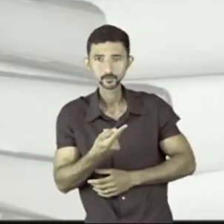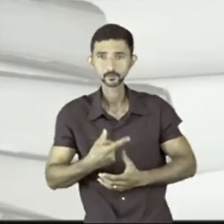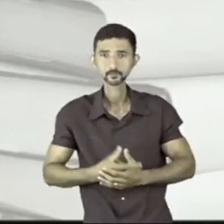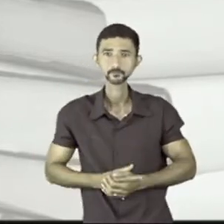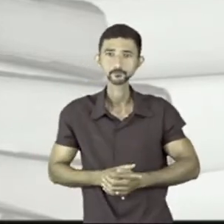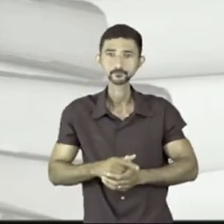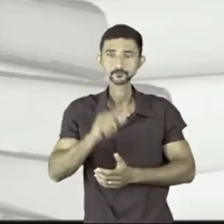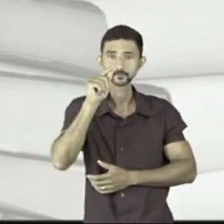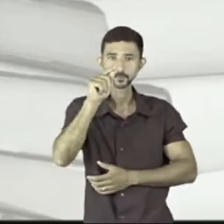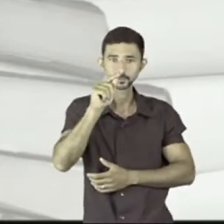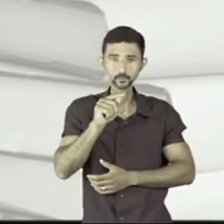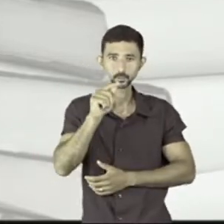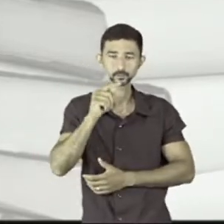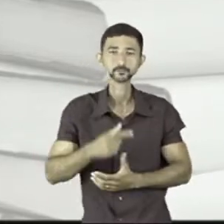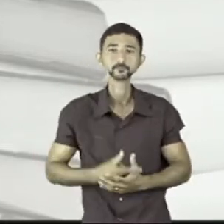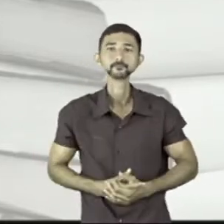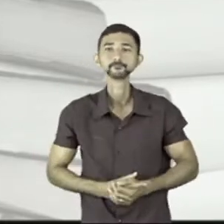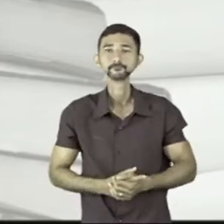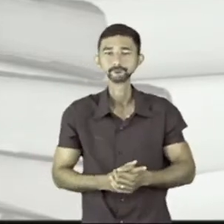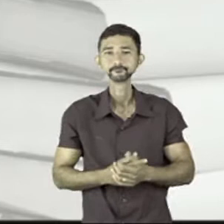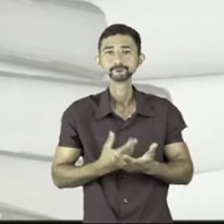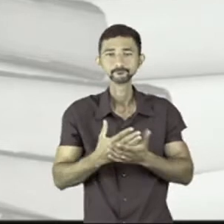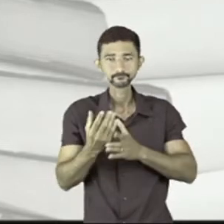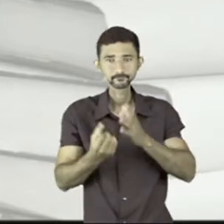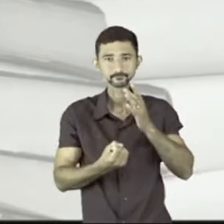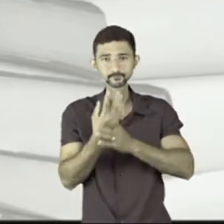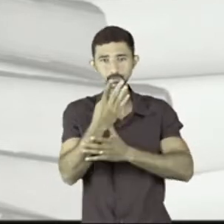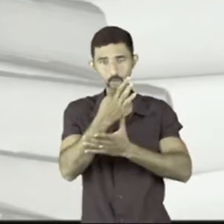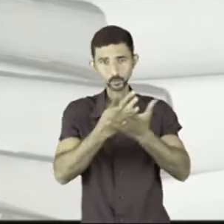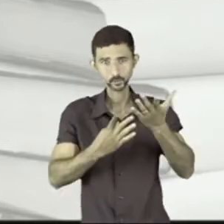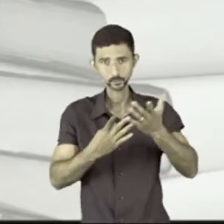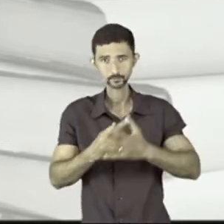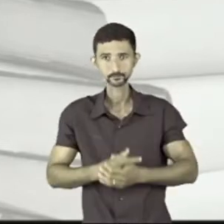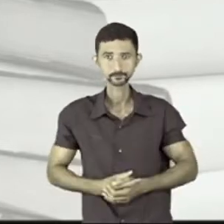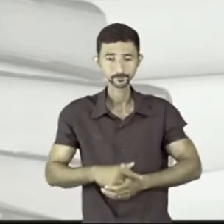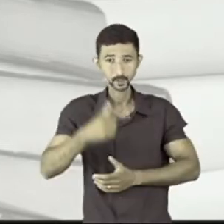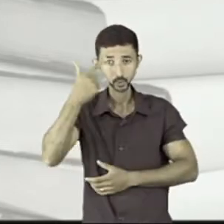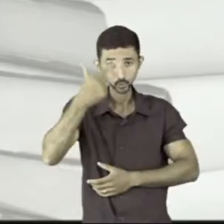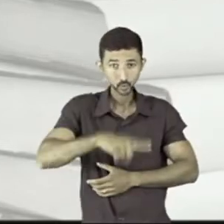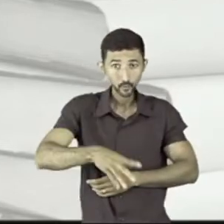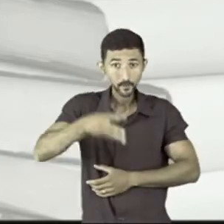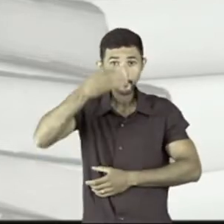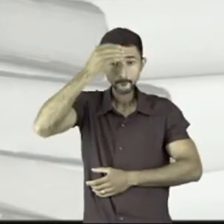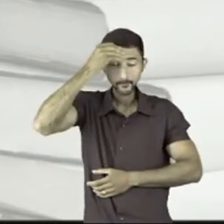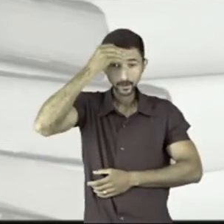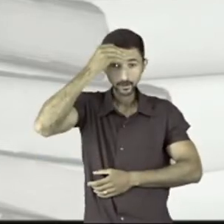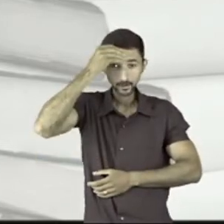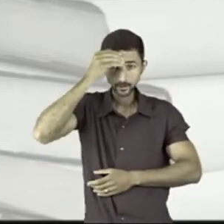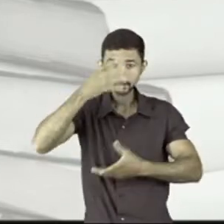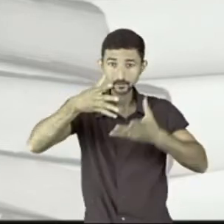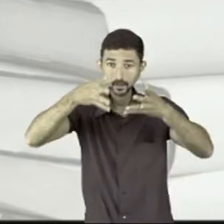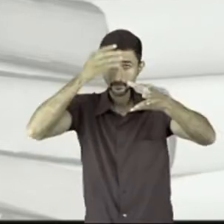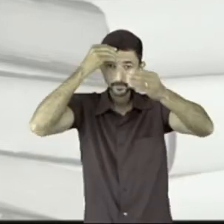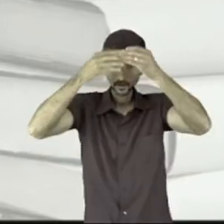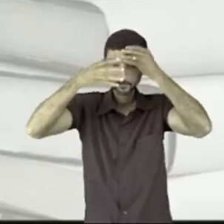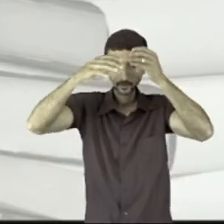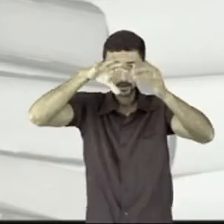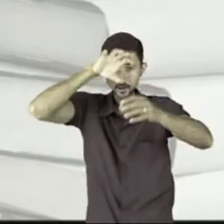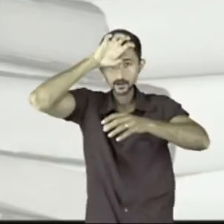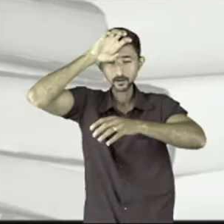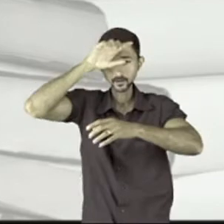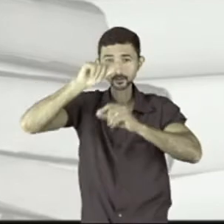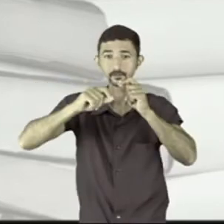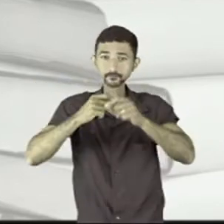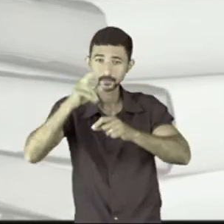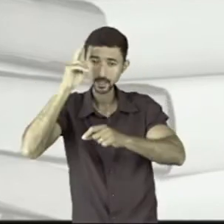vírgula e dos dois pontos na construção do texto. Vou repetir para você memorizar aí na sua casa e